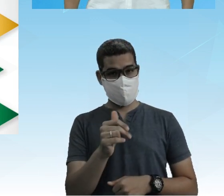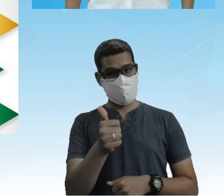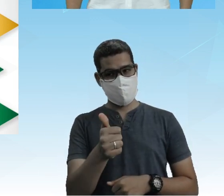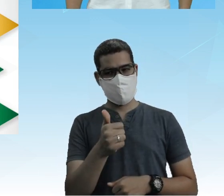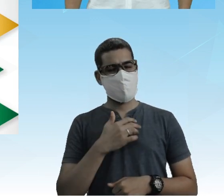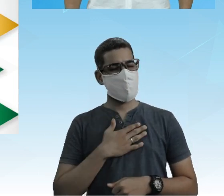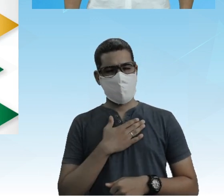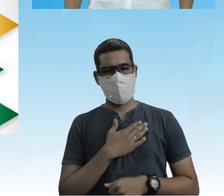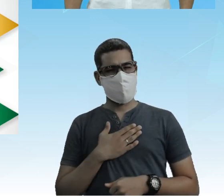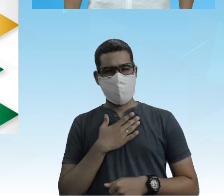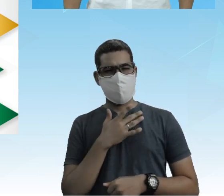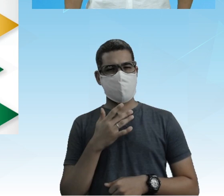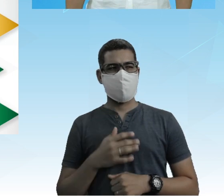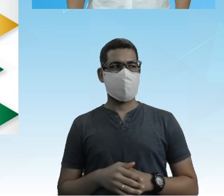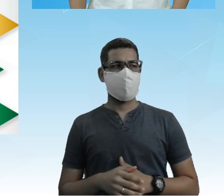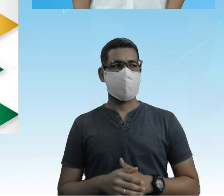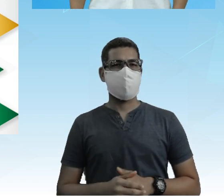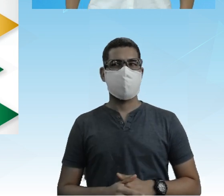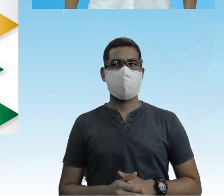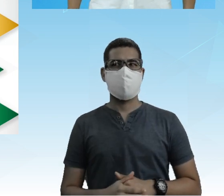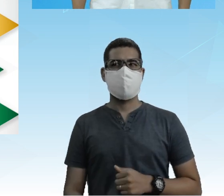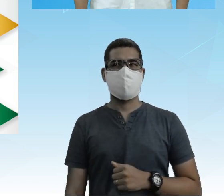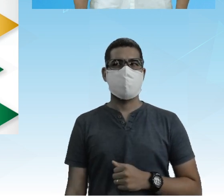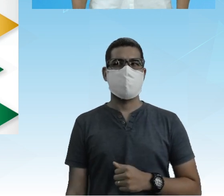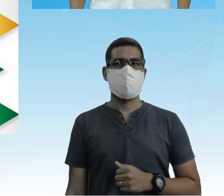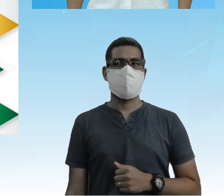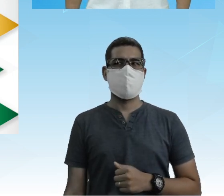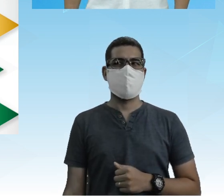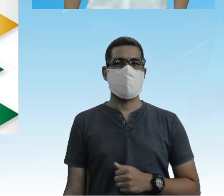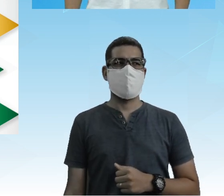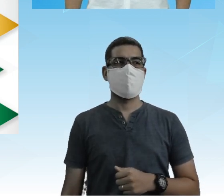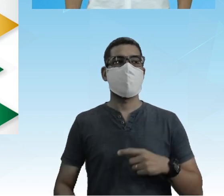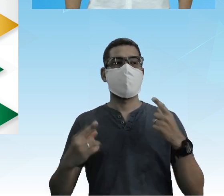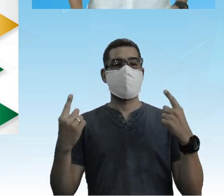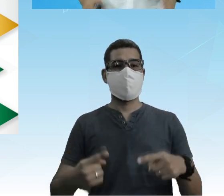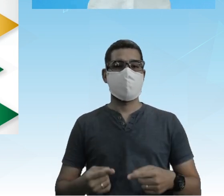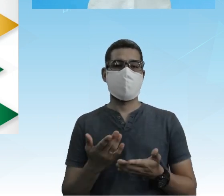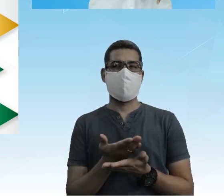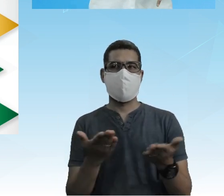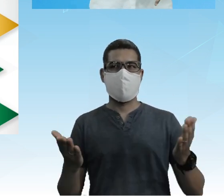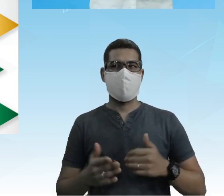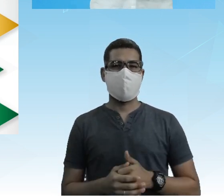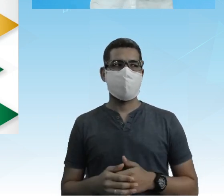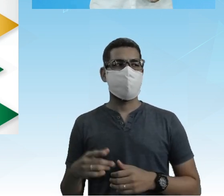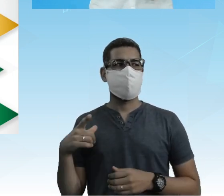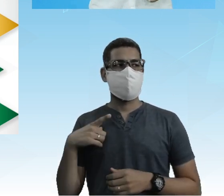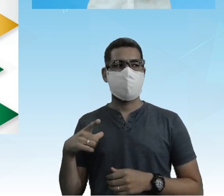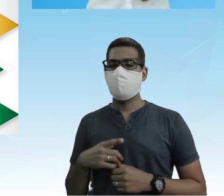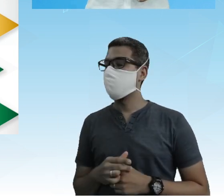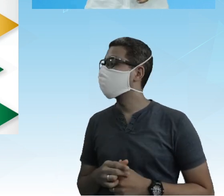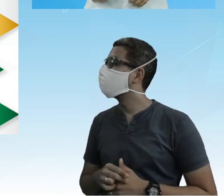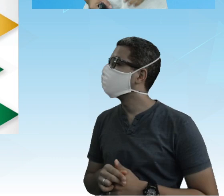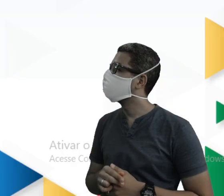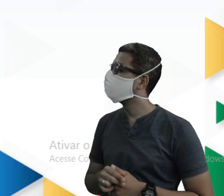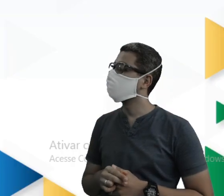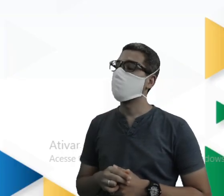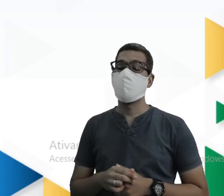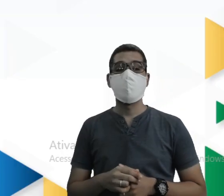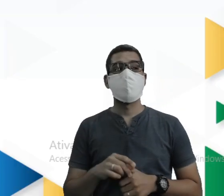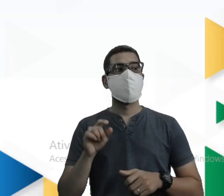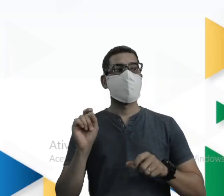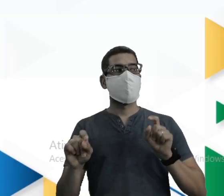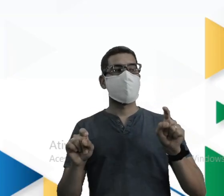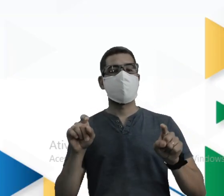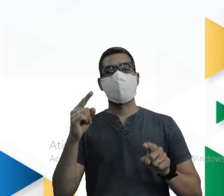Viu como é gostoso? Tranquilo e fácil Desafio para você Os pontos A 1 e menos 1 B